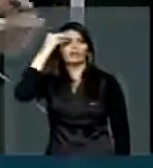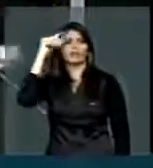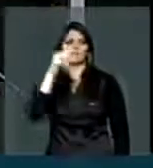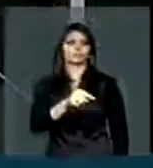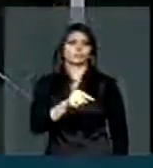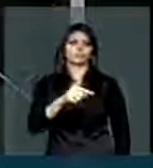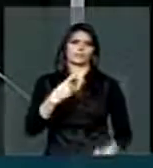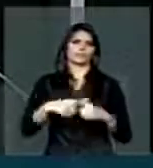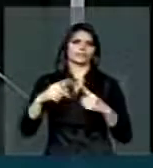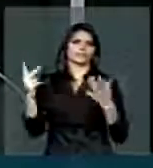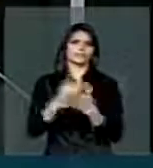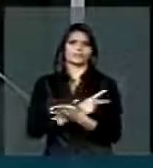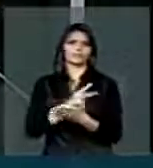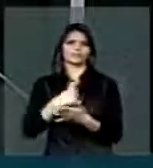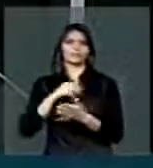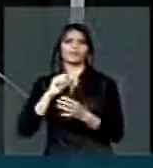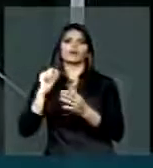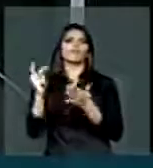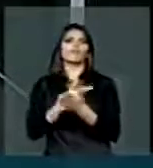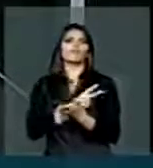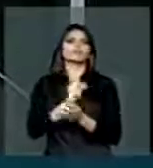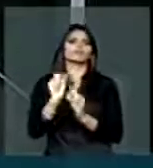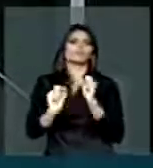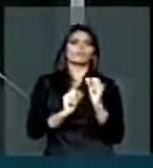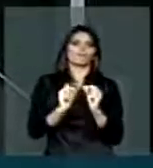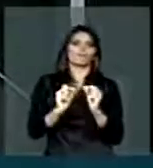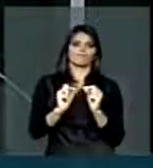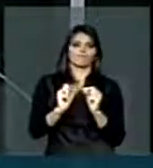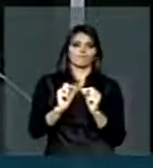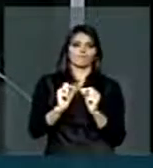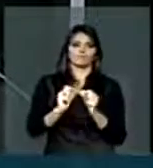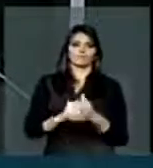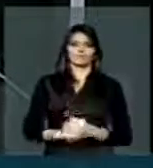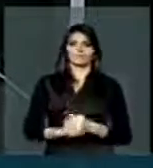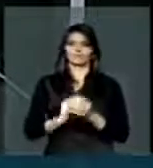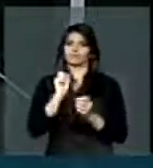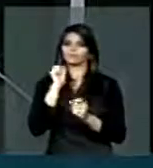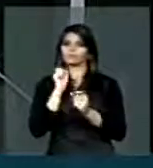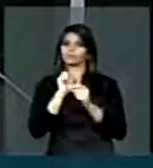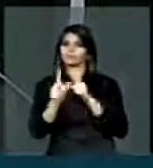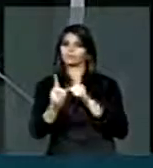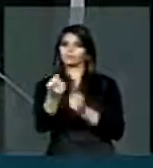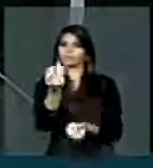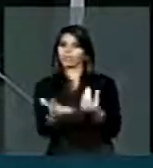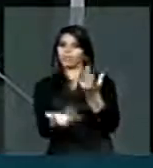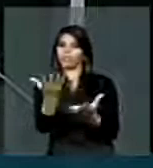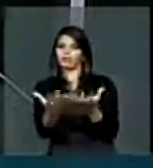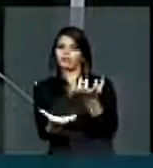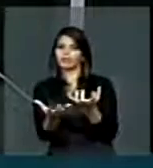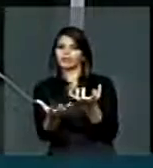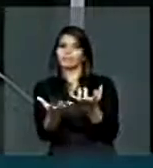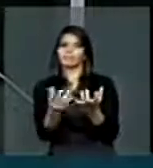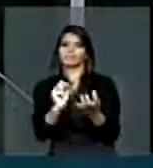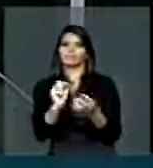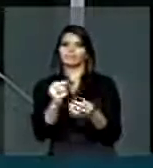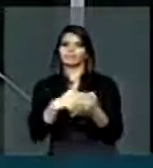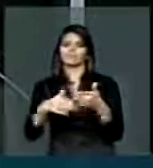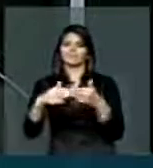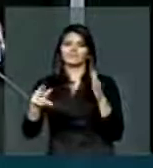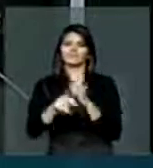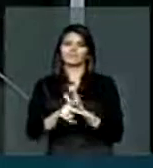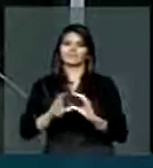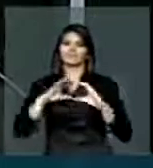por aquela queima de pneus na frente do estádio de Brasília.